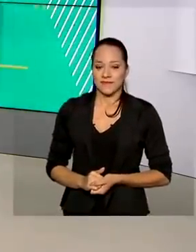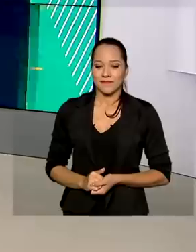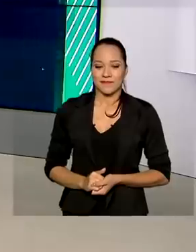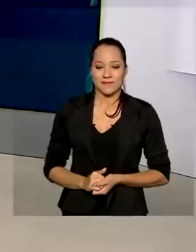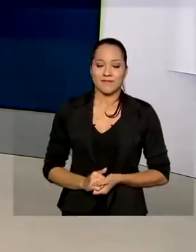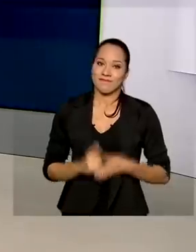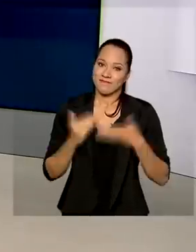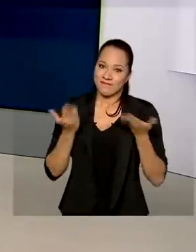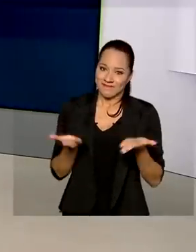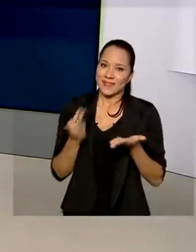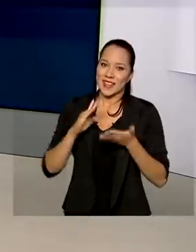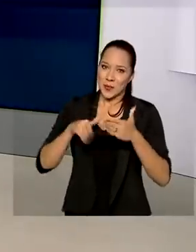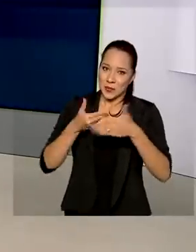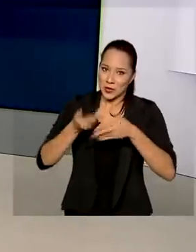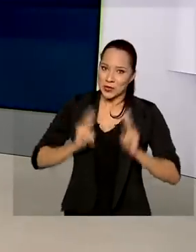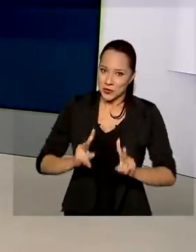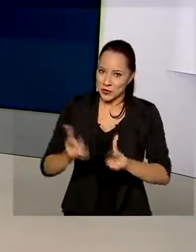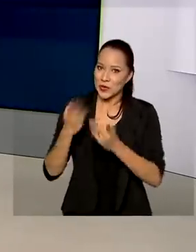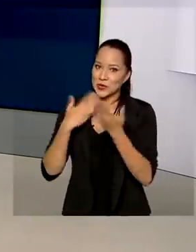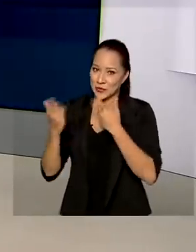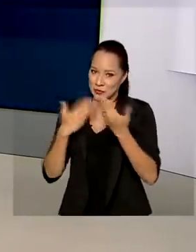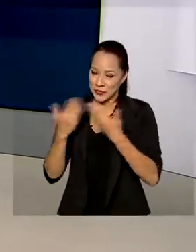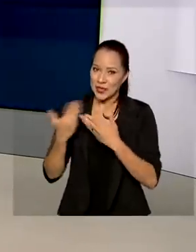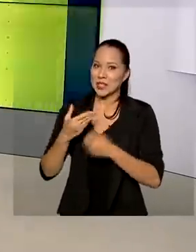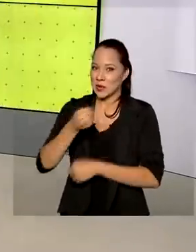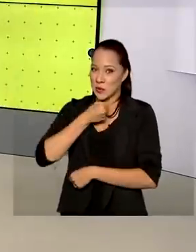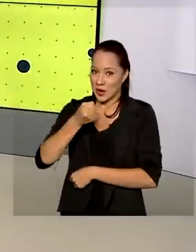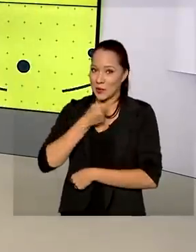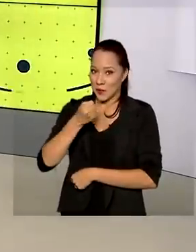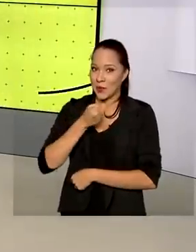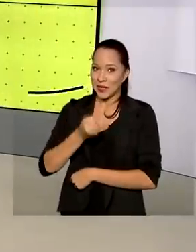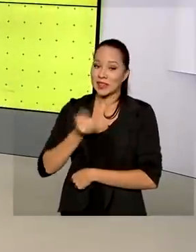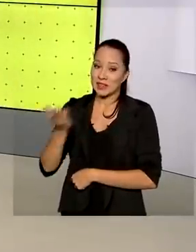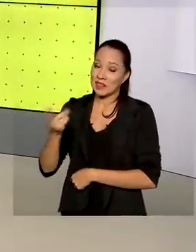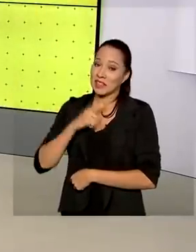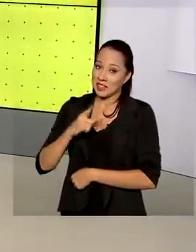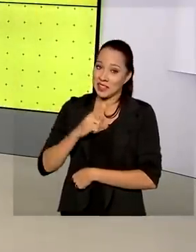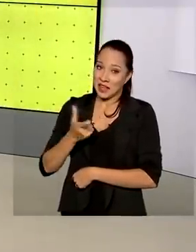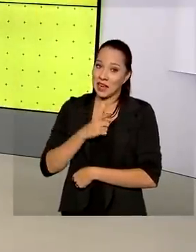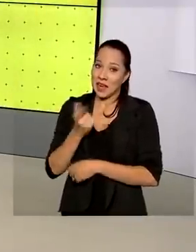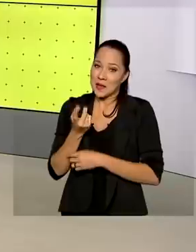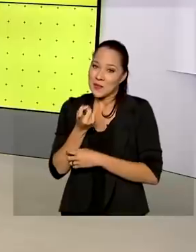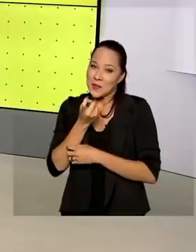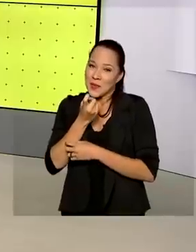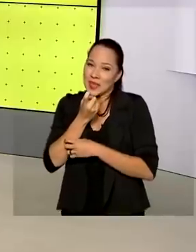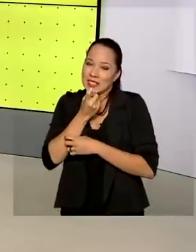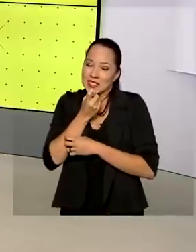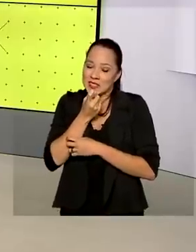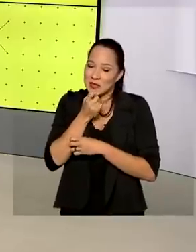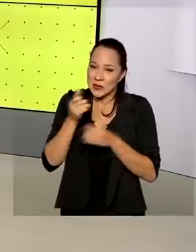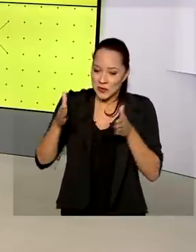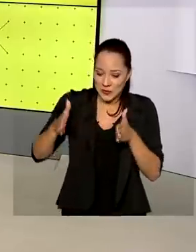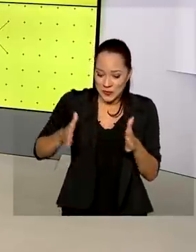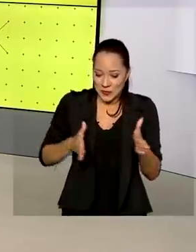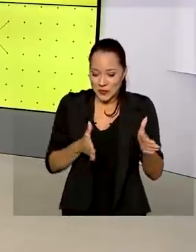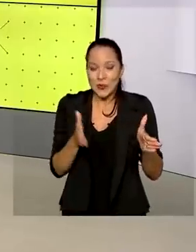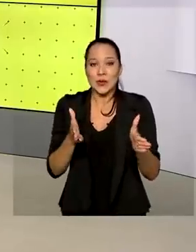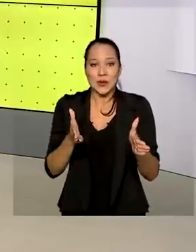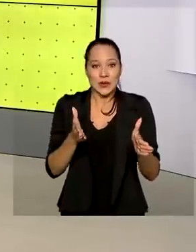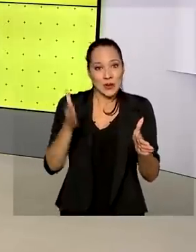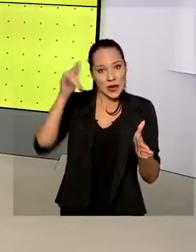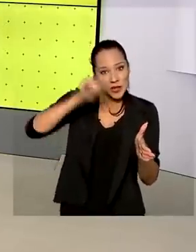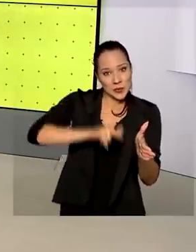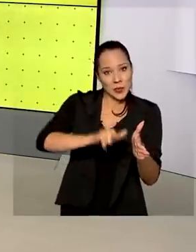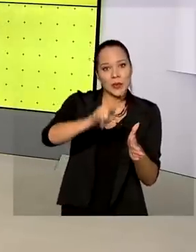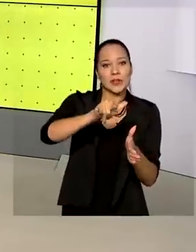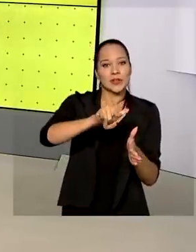Bom, daqui a pouco a gente continua a nossa conversa com o nosso repórter Molinari, que está lá bem na beirada da pista do Aeroporto